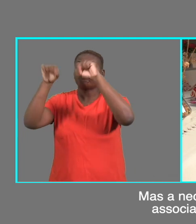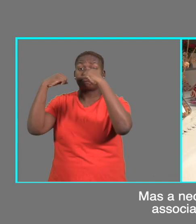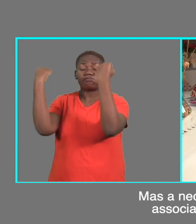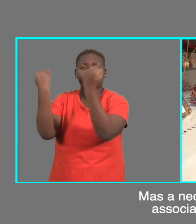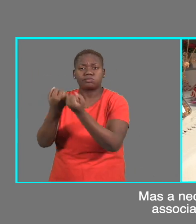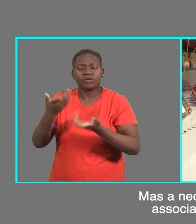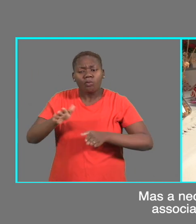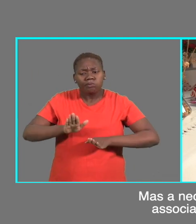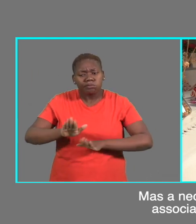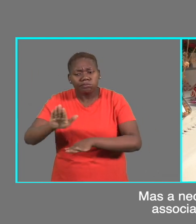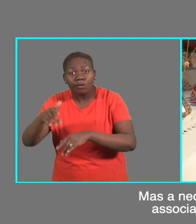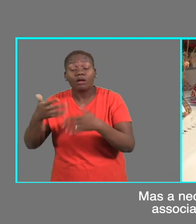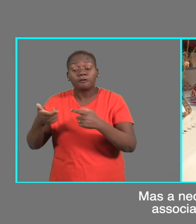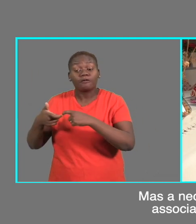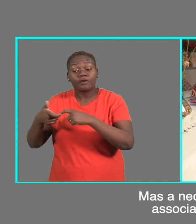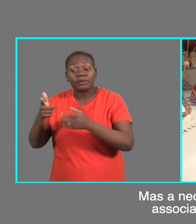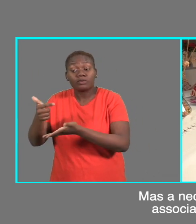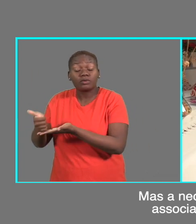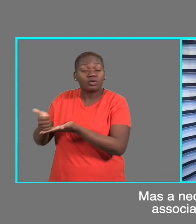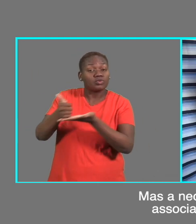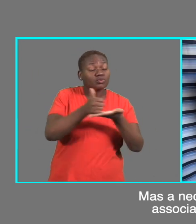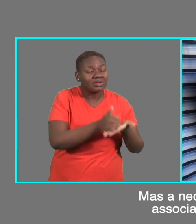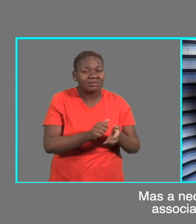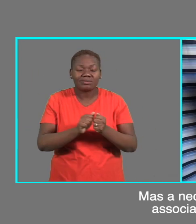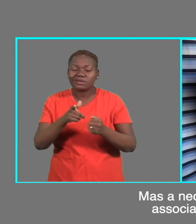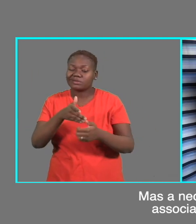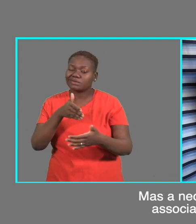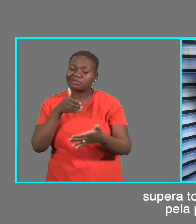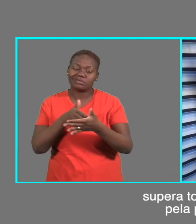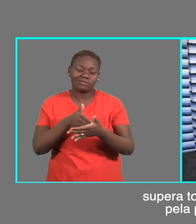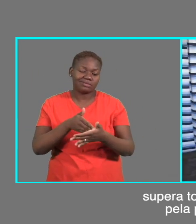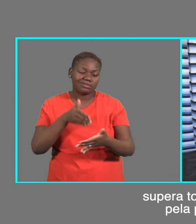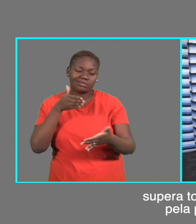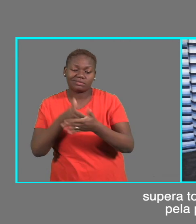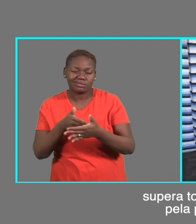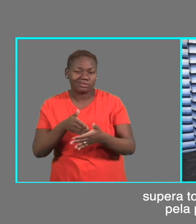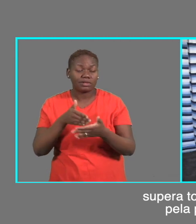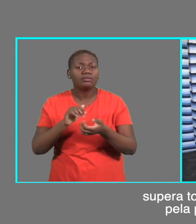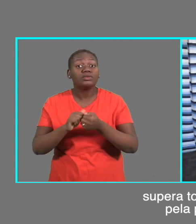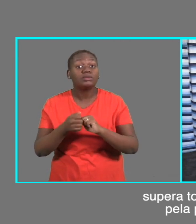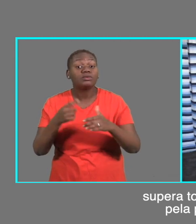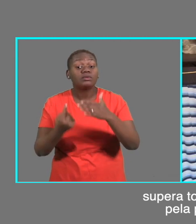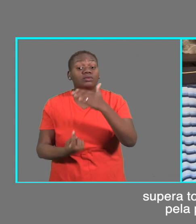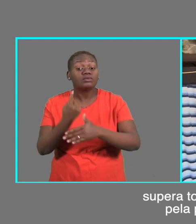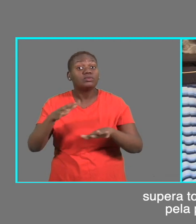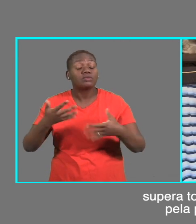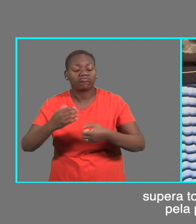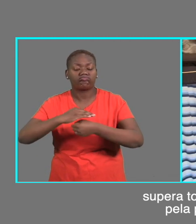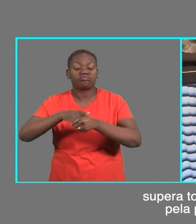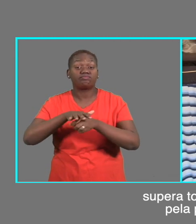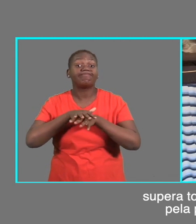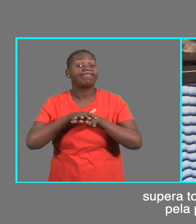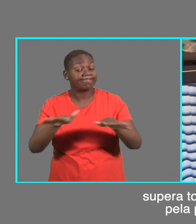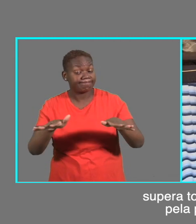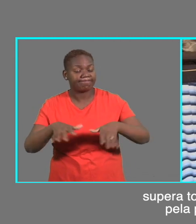Mas a necessidade de manter viva a associação e sustentar a família supera todas as barreiras impostas pela